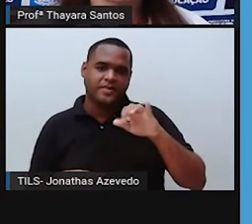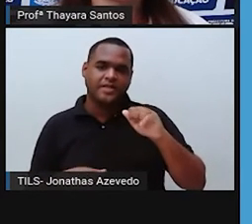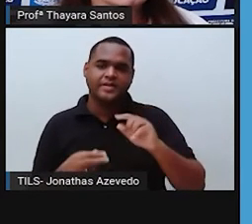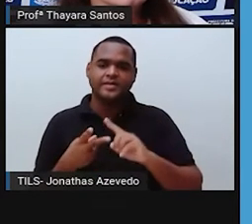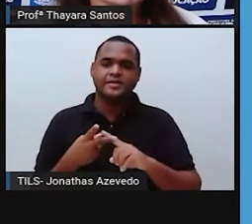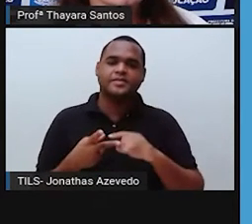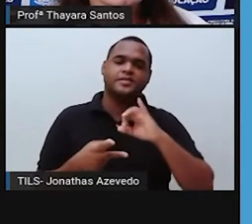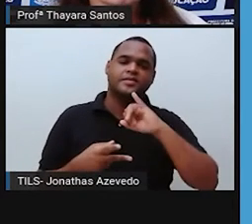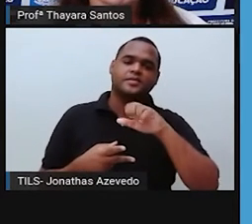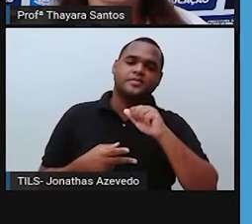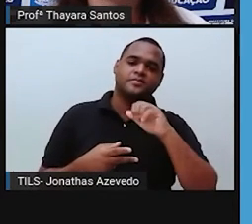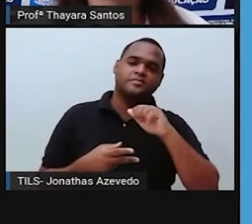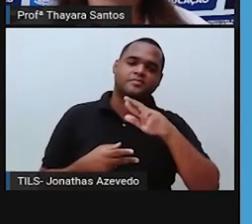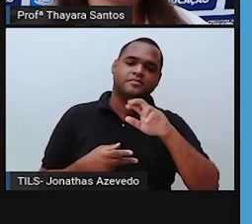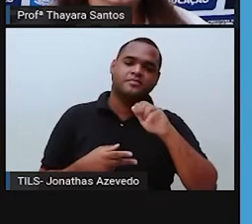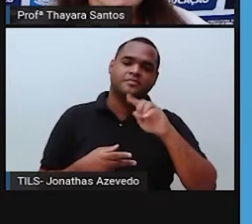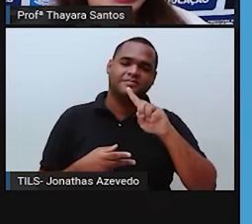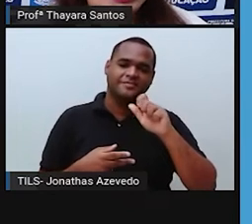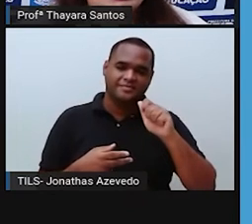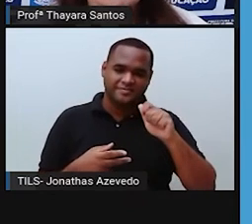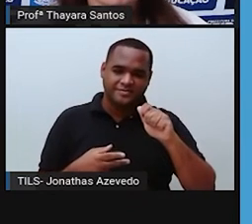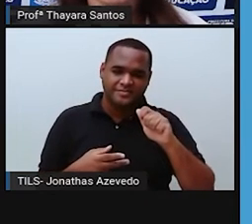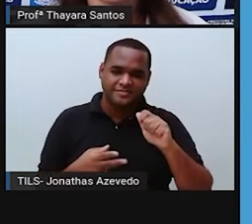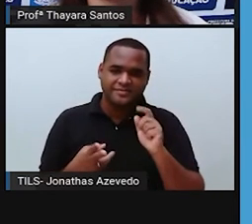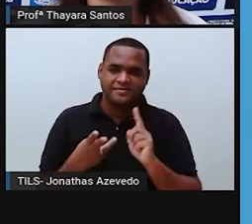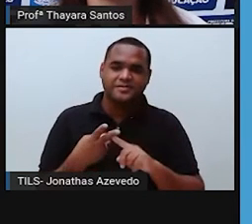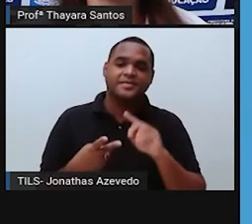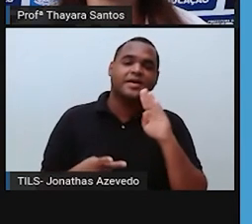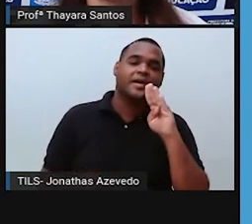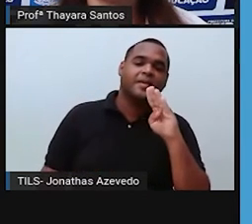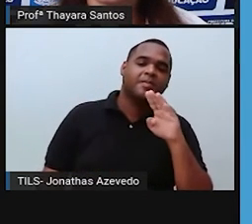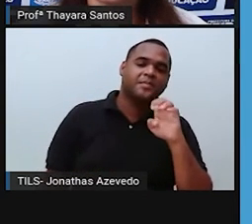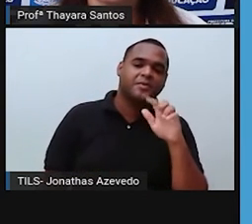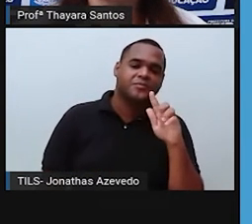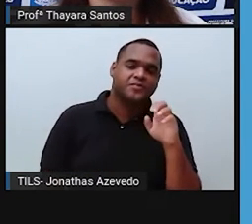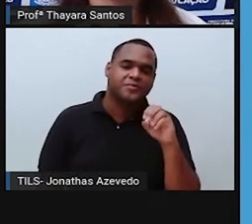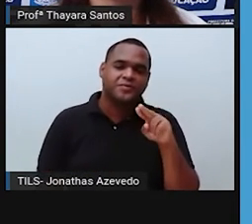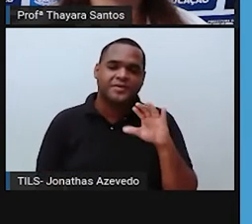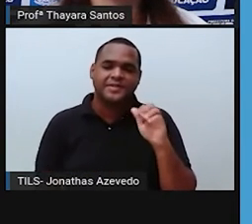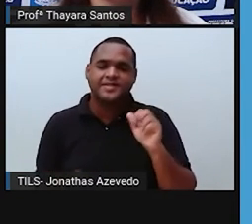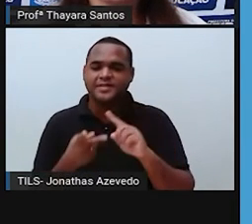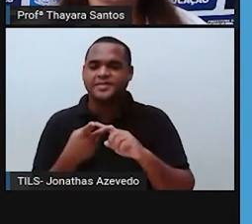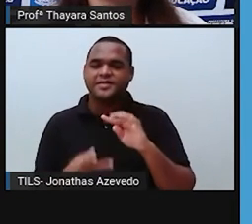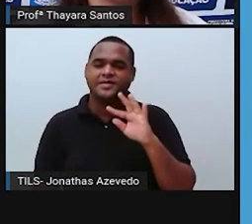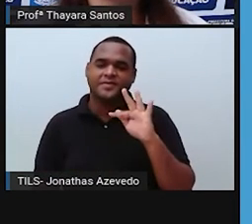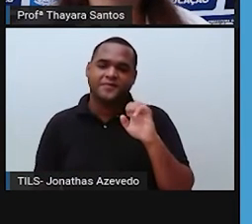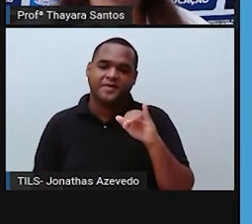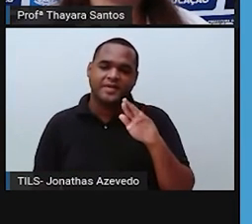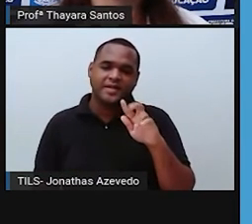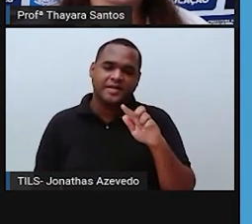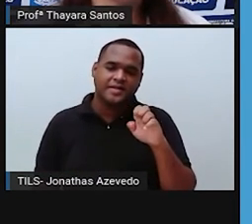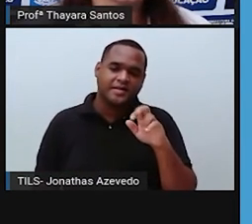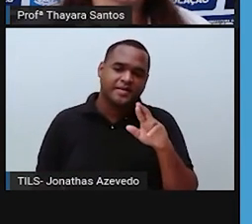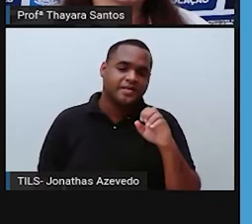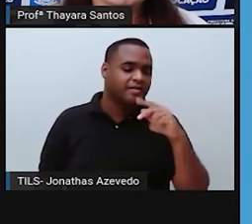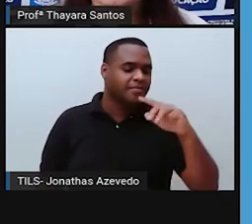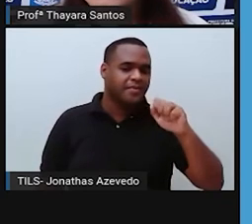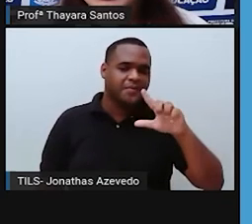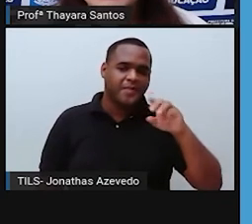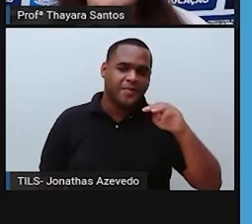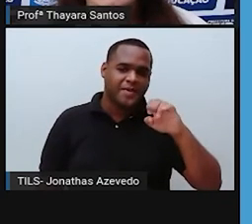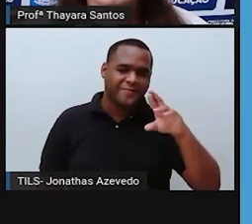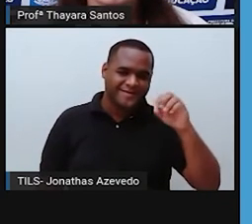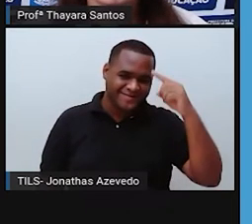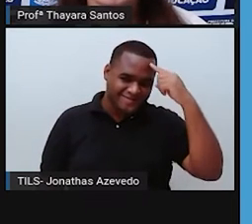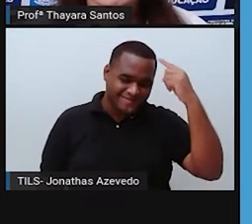Os jacarandás também são bem característicos do bioma Mata Atlântica, as begonhas, as figueiras e as palmeiras, os